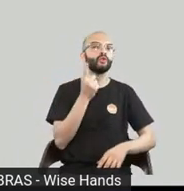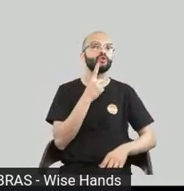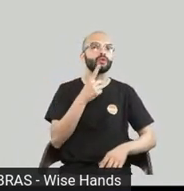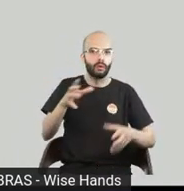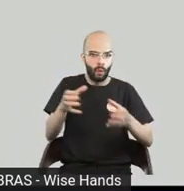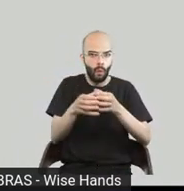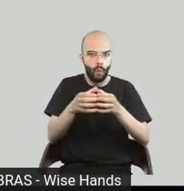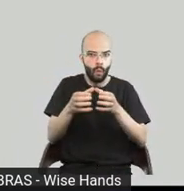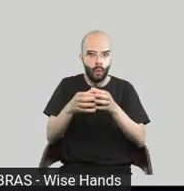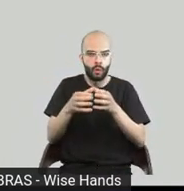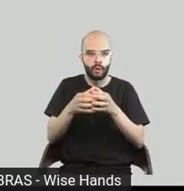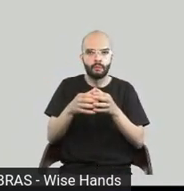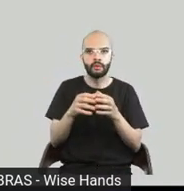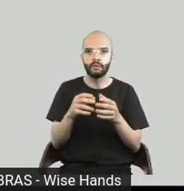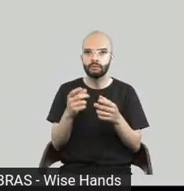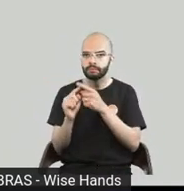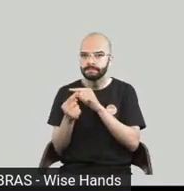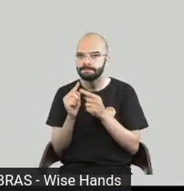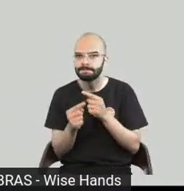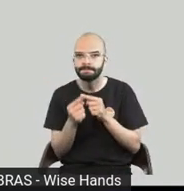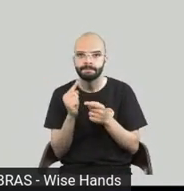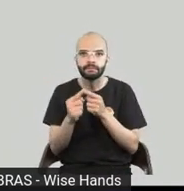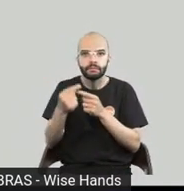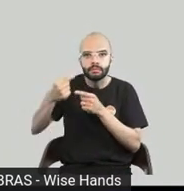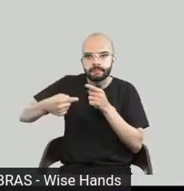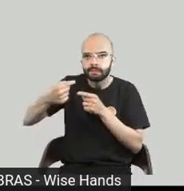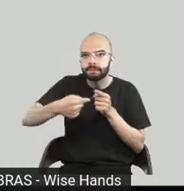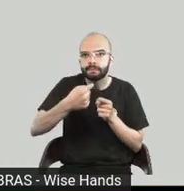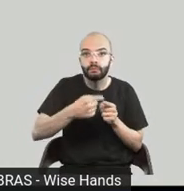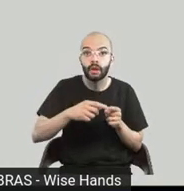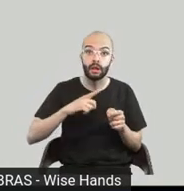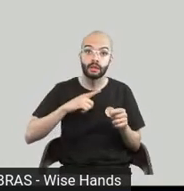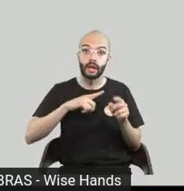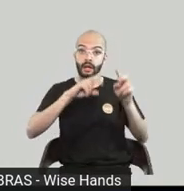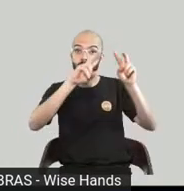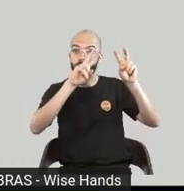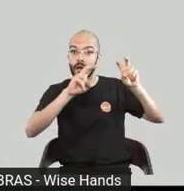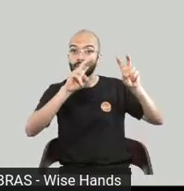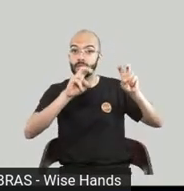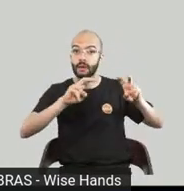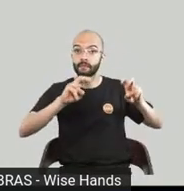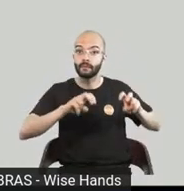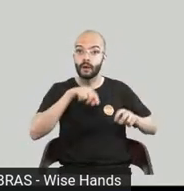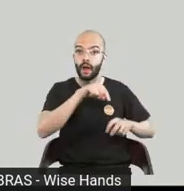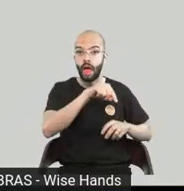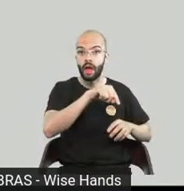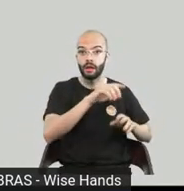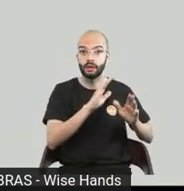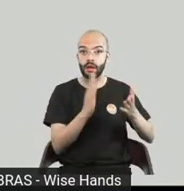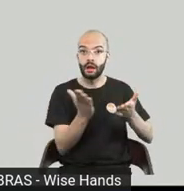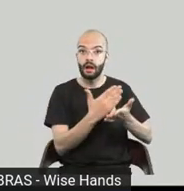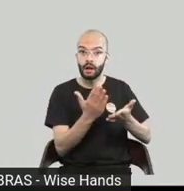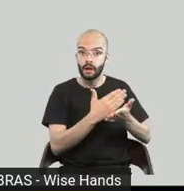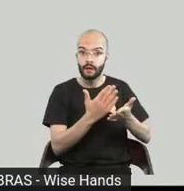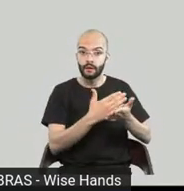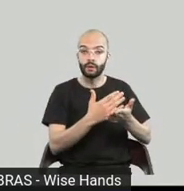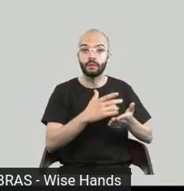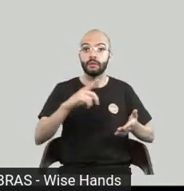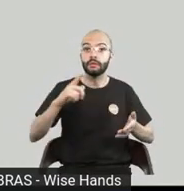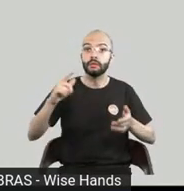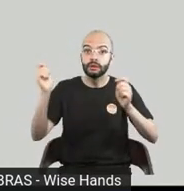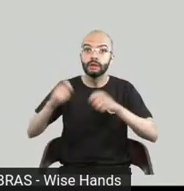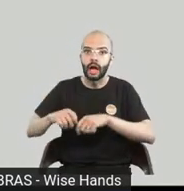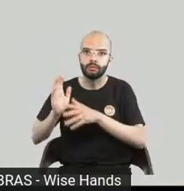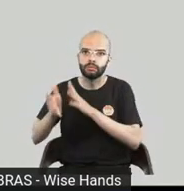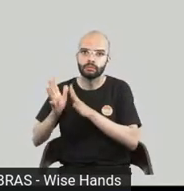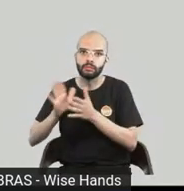não se não são todos são criados novos termos para os termos que não estão digamos assim no nosso dicionário de língua